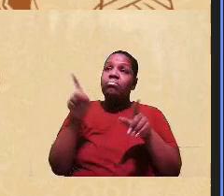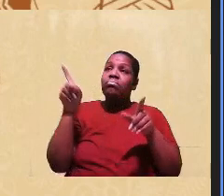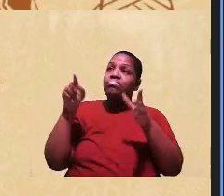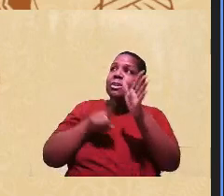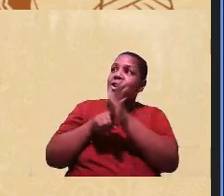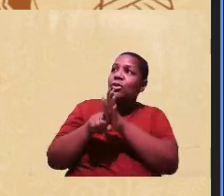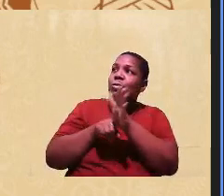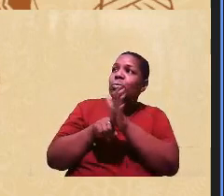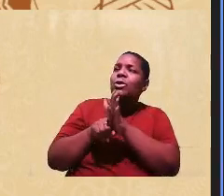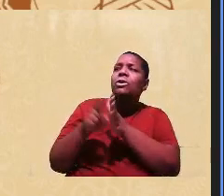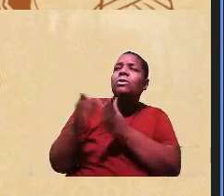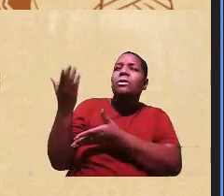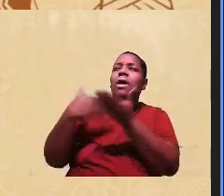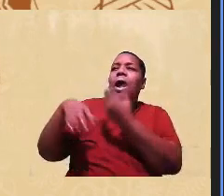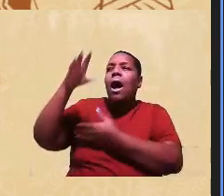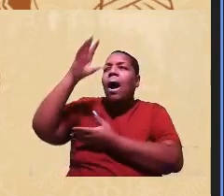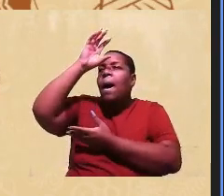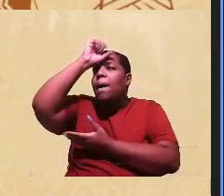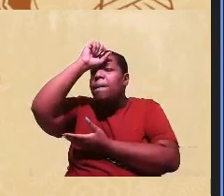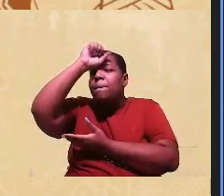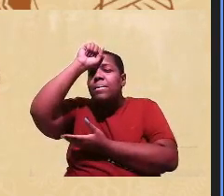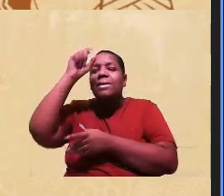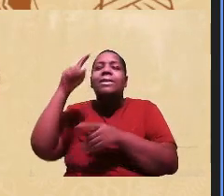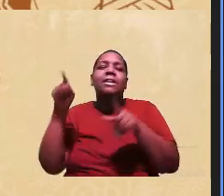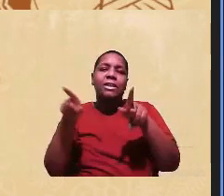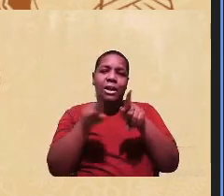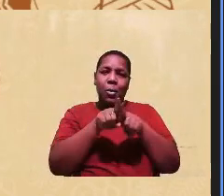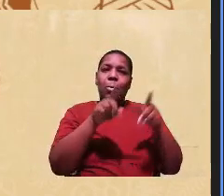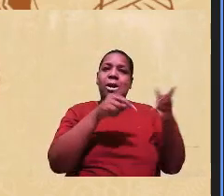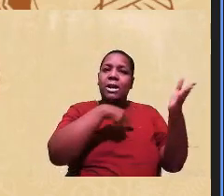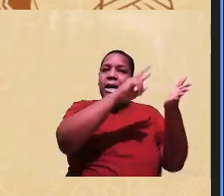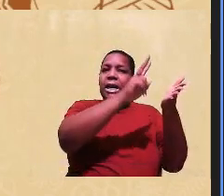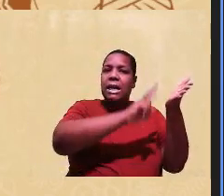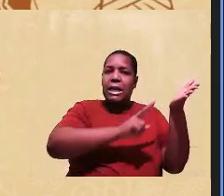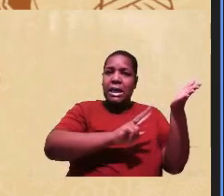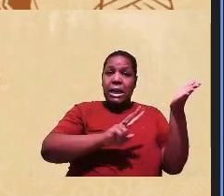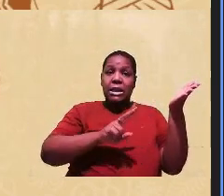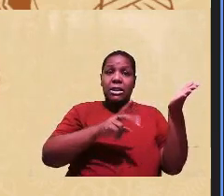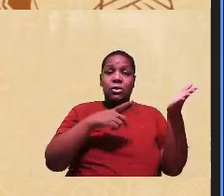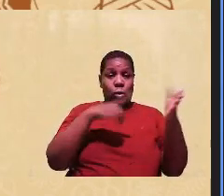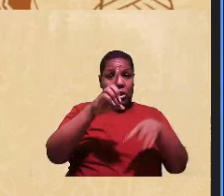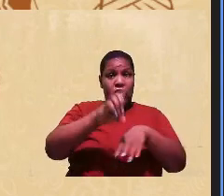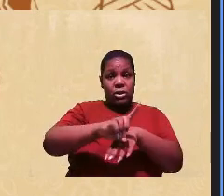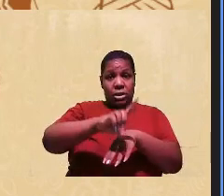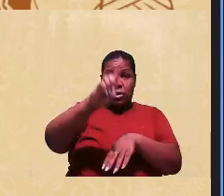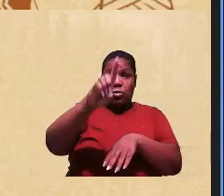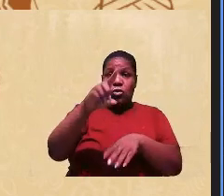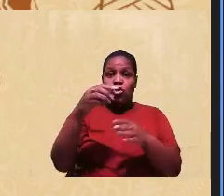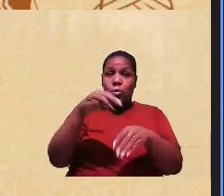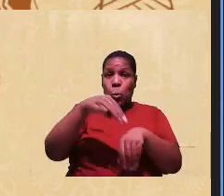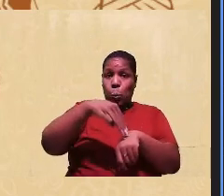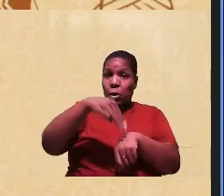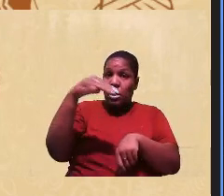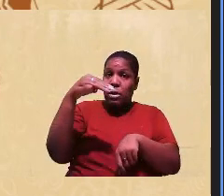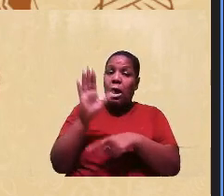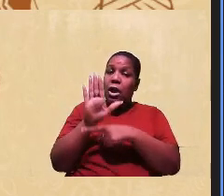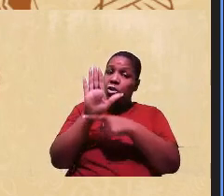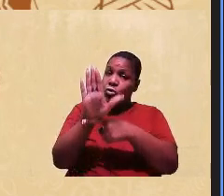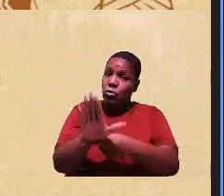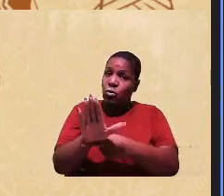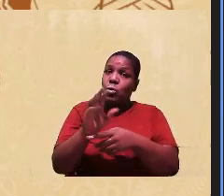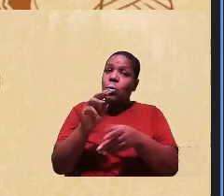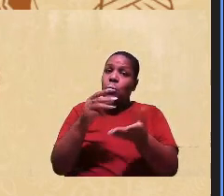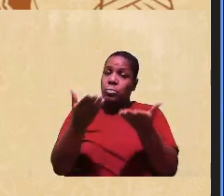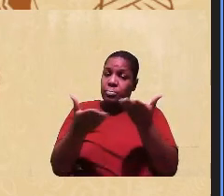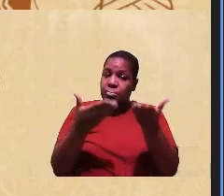muito aprendizado, inclusive está valendo uma dissertação de mestrado, agora há pouco, para contribuir com o debate de vocês, discutindo